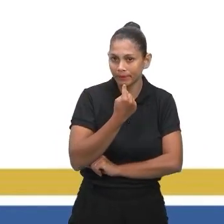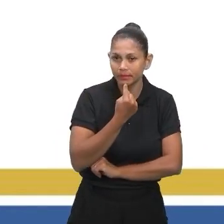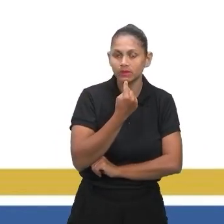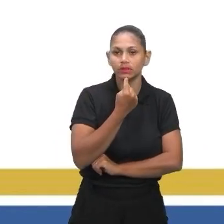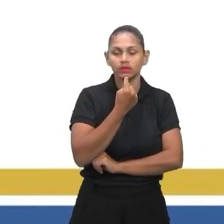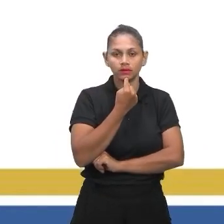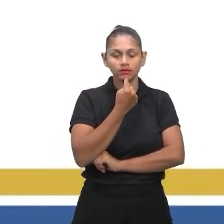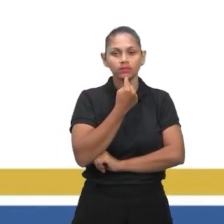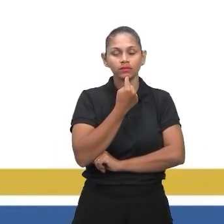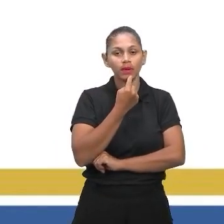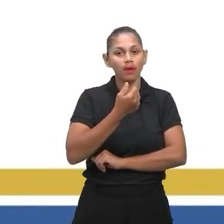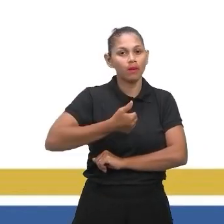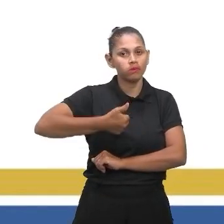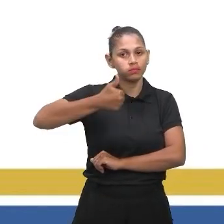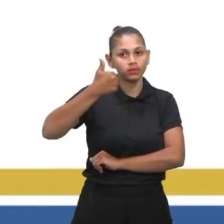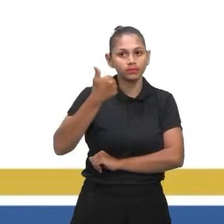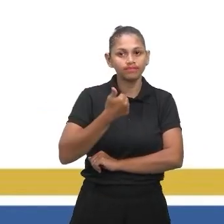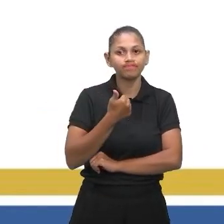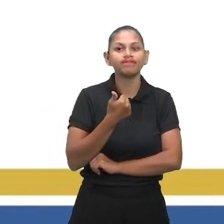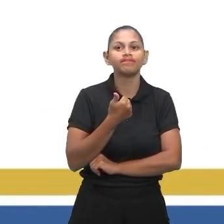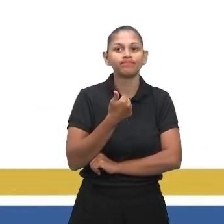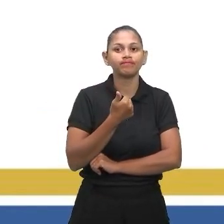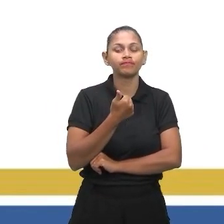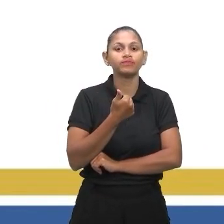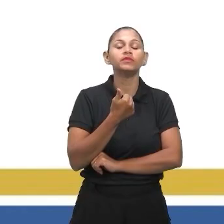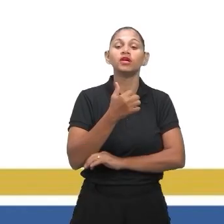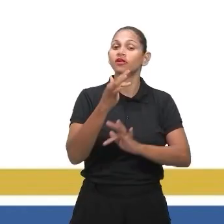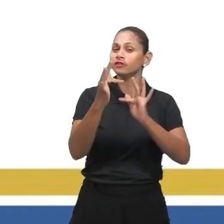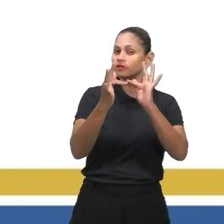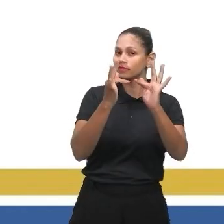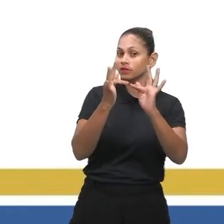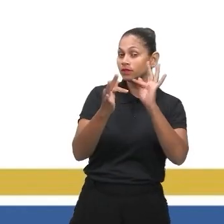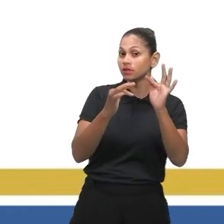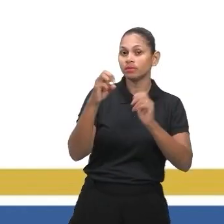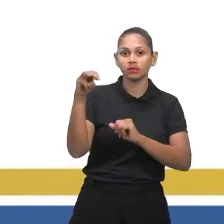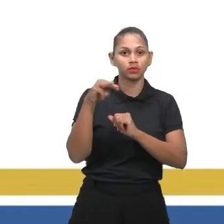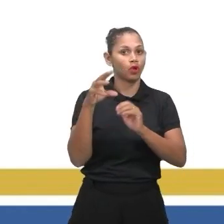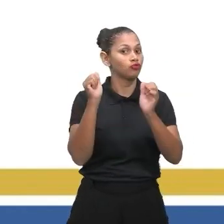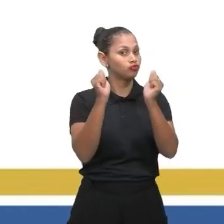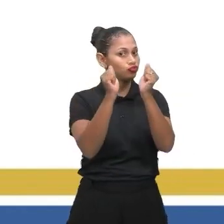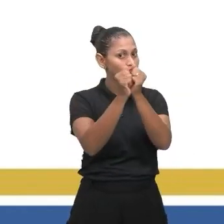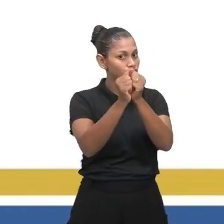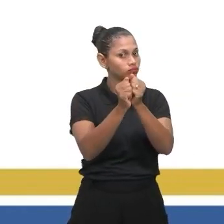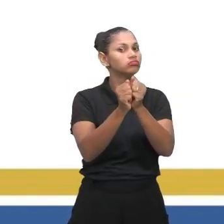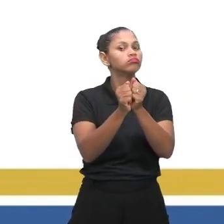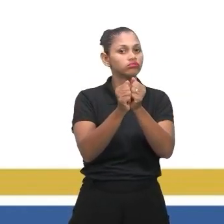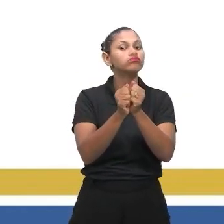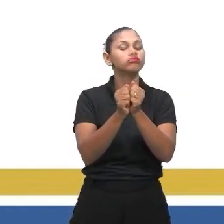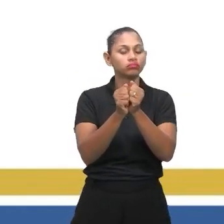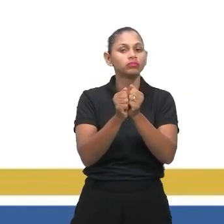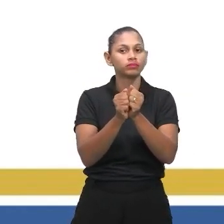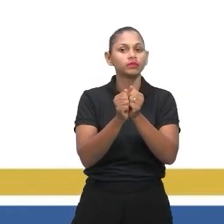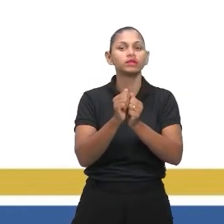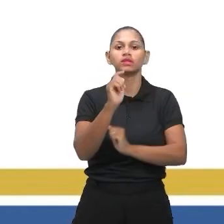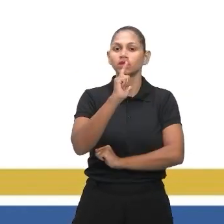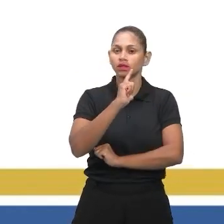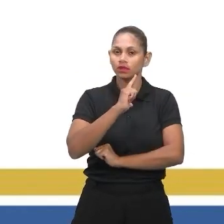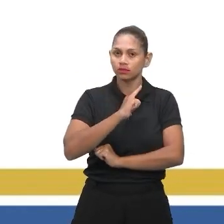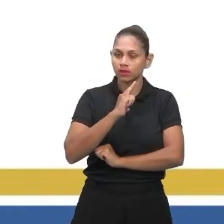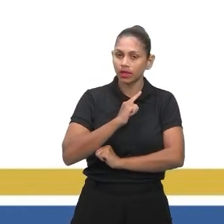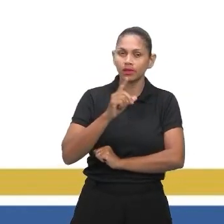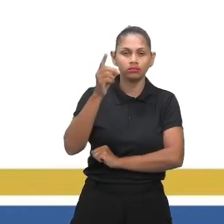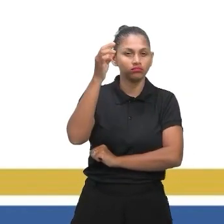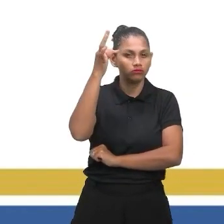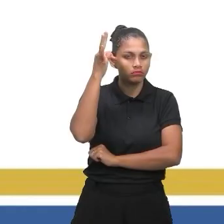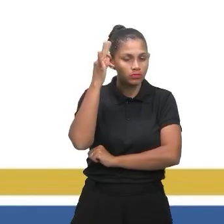sua prova. Primeiramente, a física e a matemática, elas andam lado a lado. Ou seja, são disciplinas que possuem tanto teoria